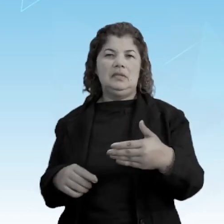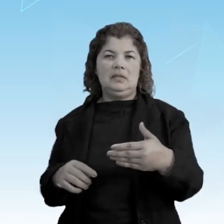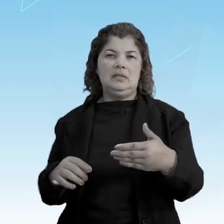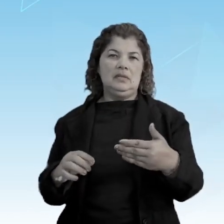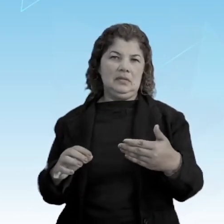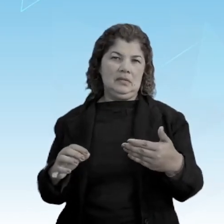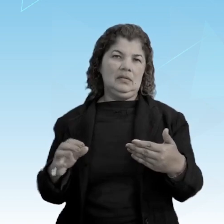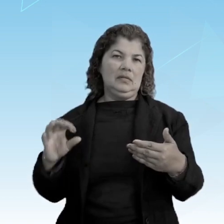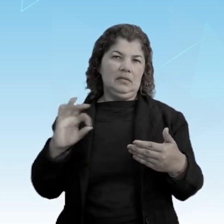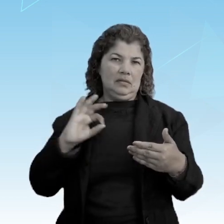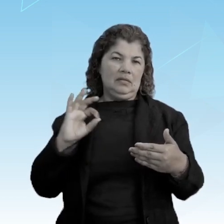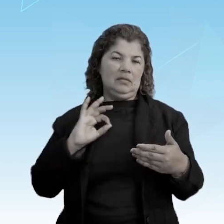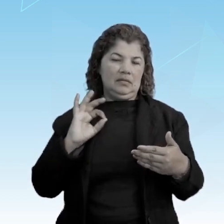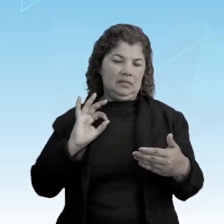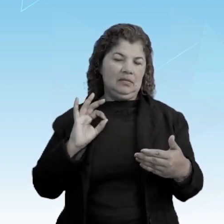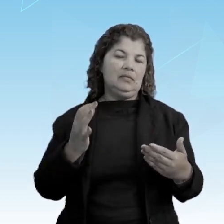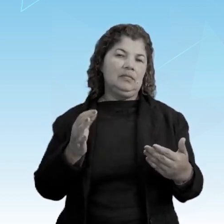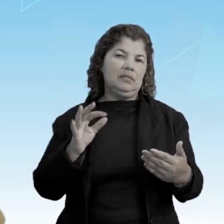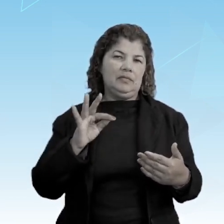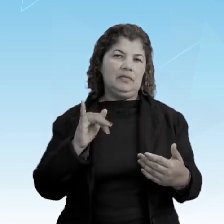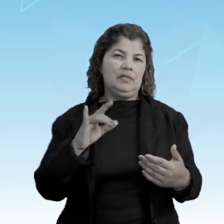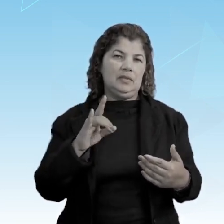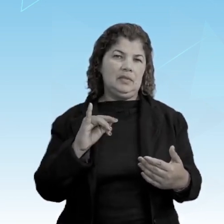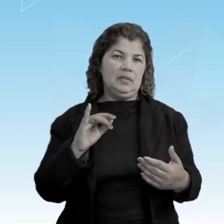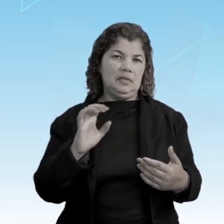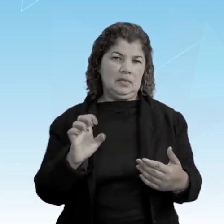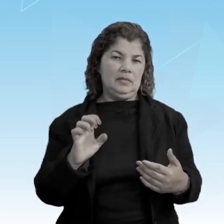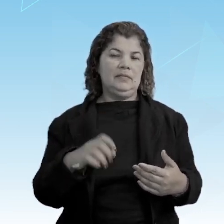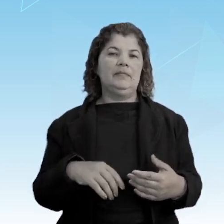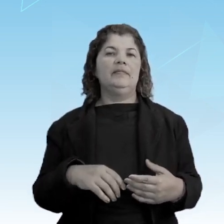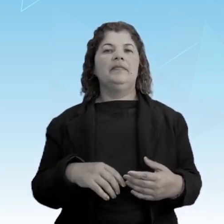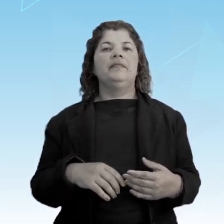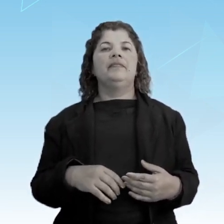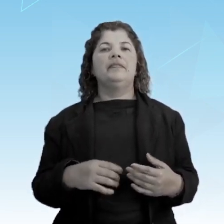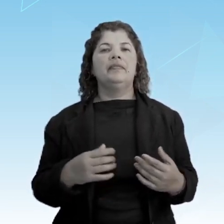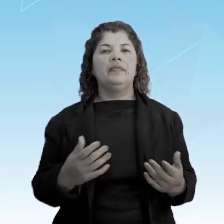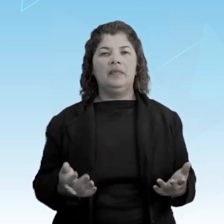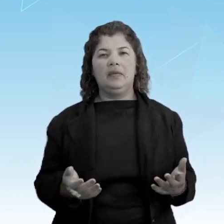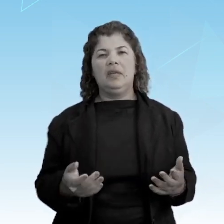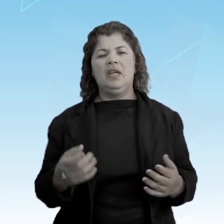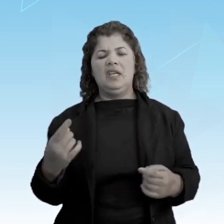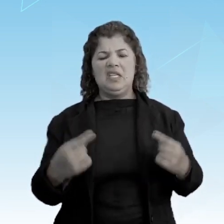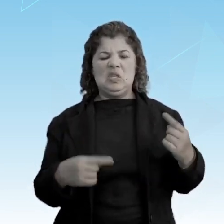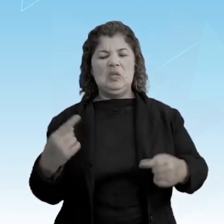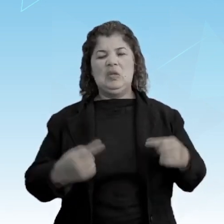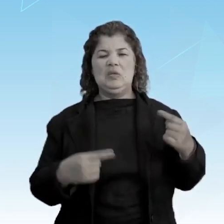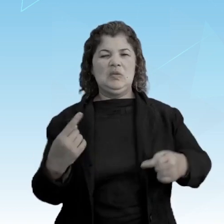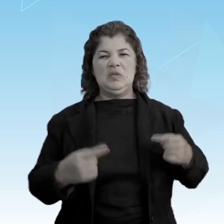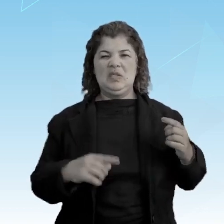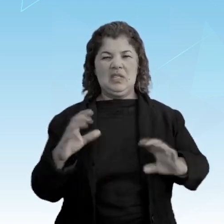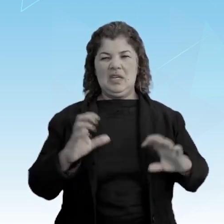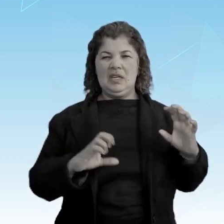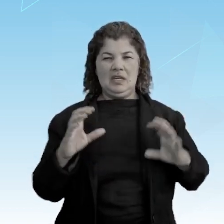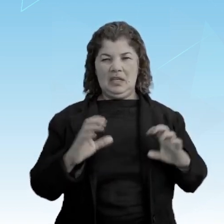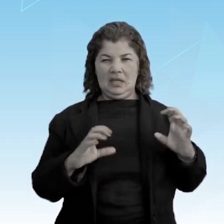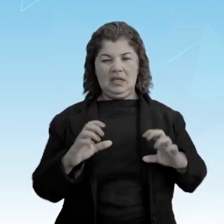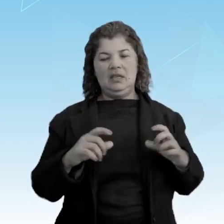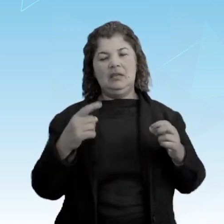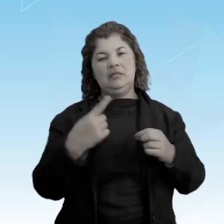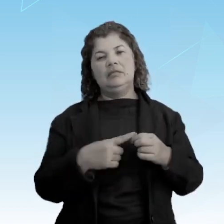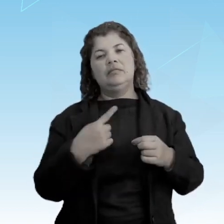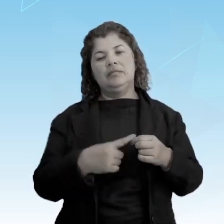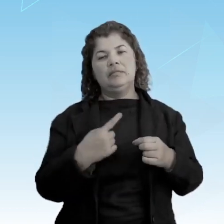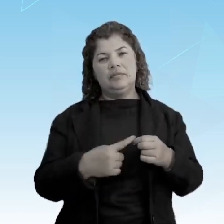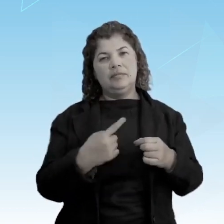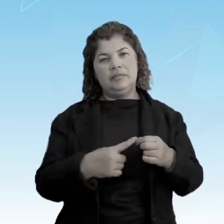Fideu. Então, a batalha se deu na cidade de Campo Maior, interior do